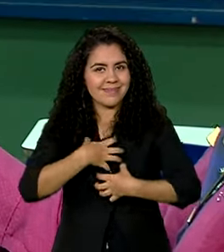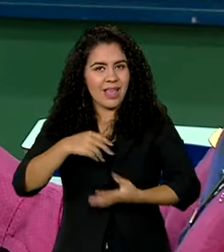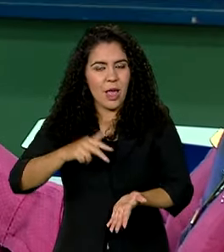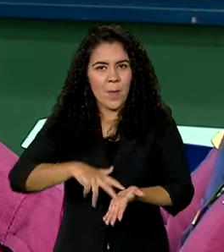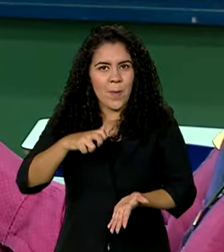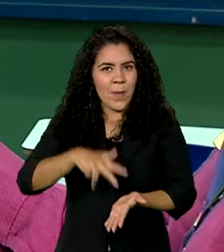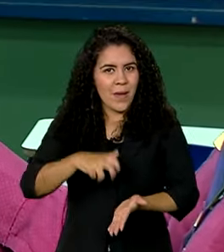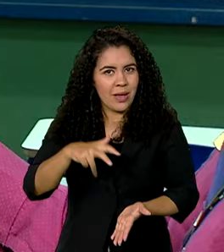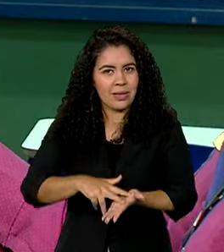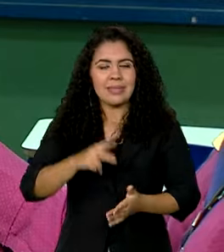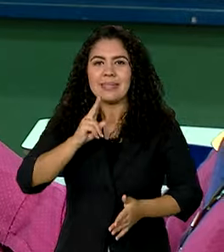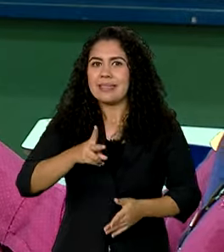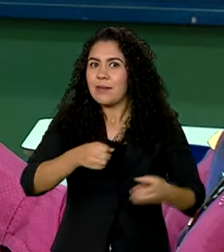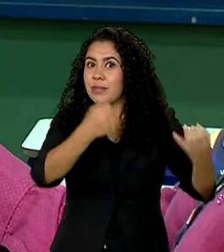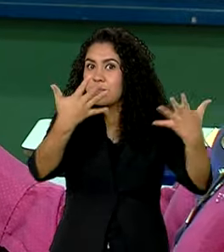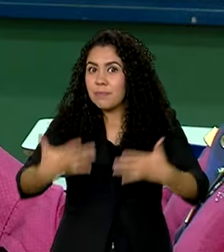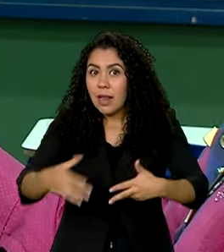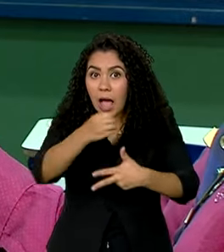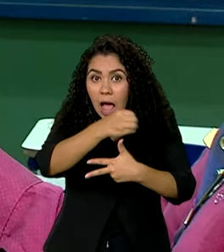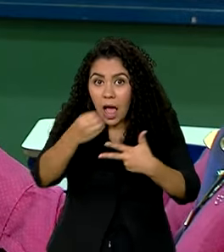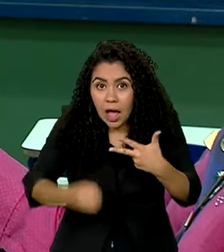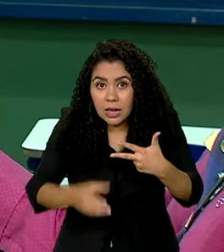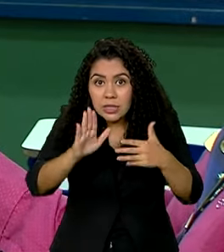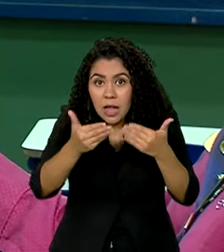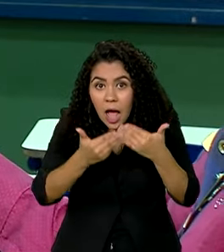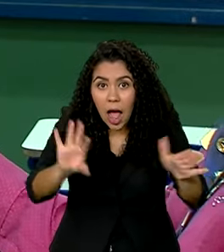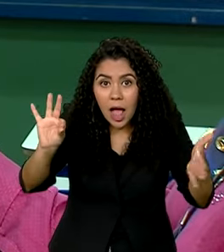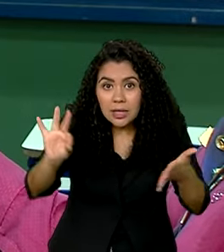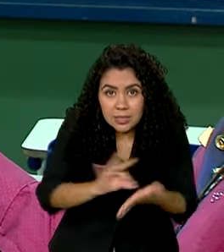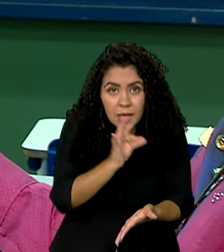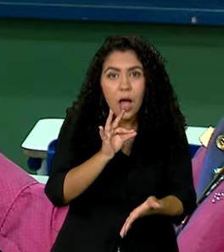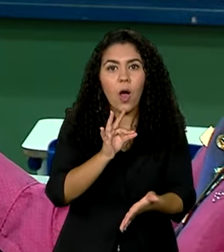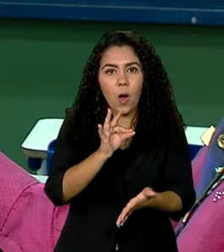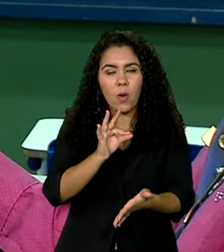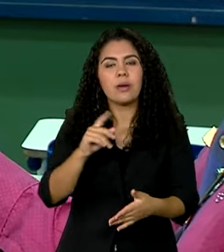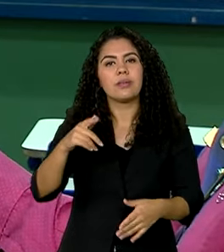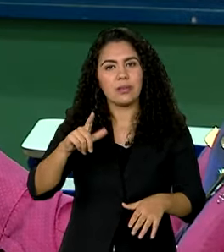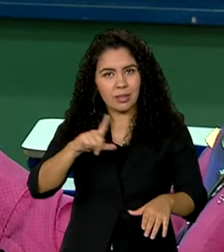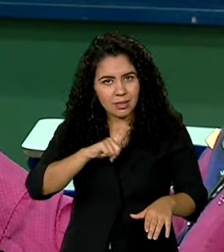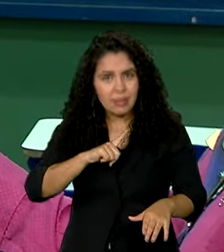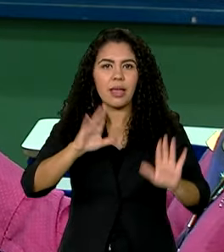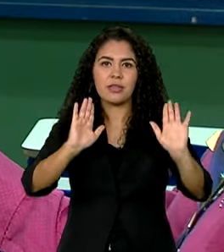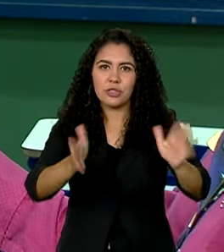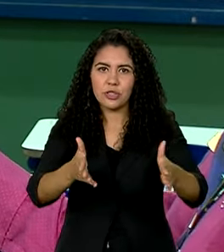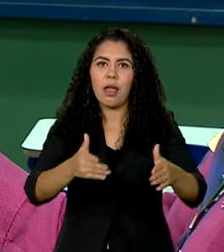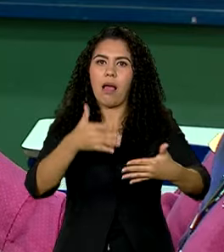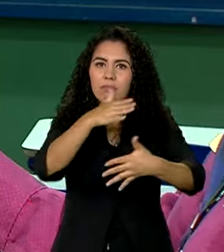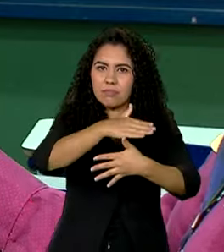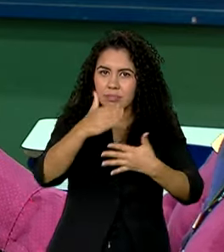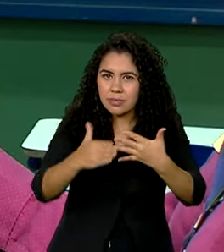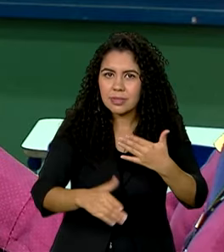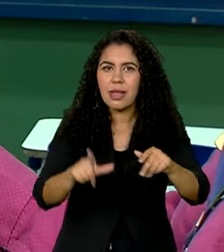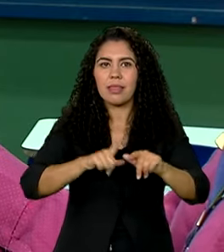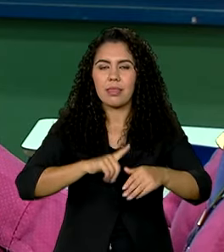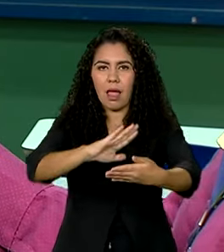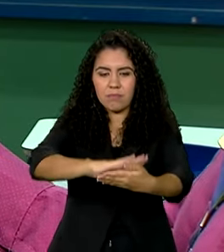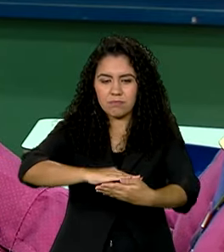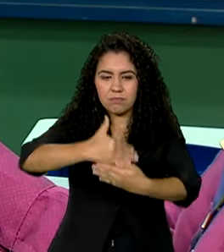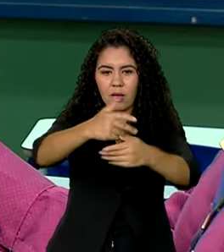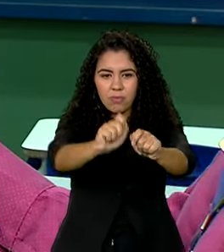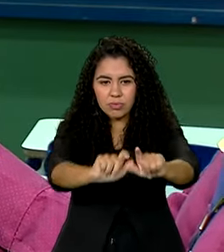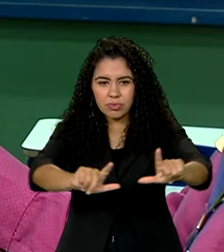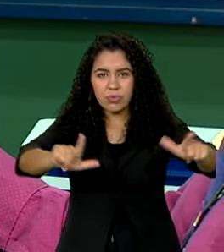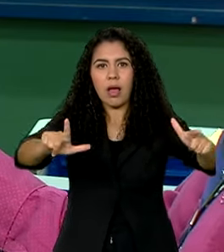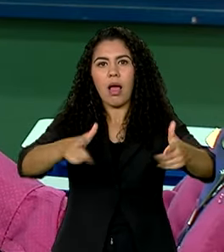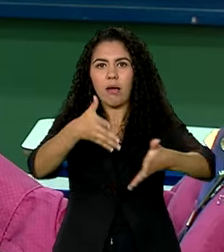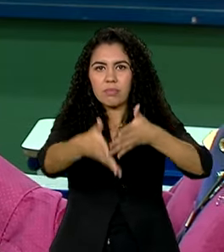toda vez quando fala assim, ah, o Enem abriu e a gente sabe já que ele é disponibilizado em Língua de Sinais, que tem a videoprova, assim como o edital.